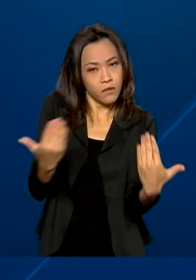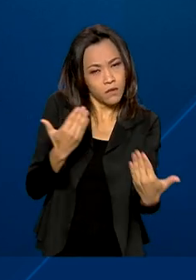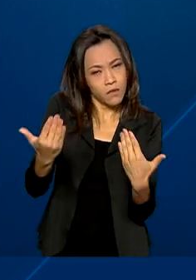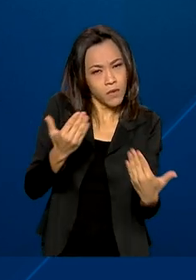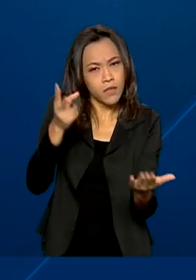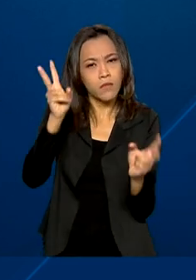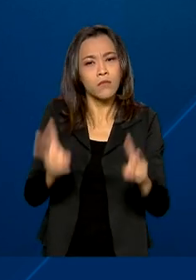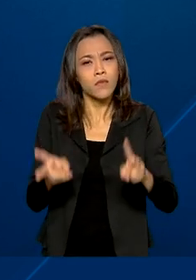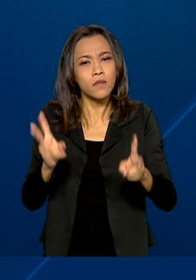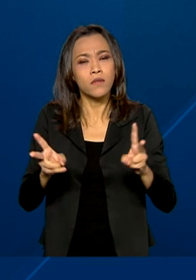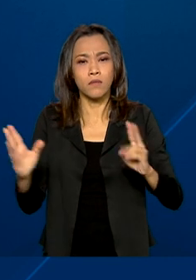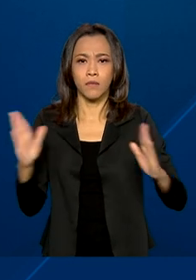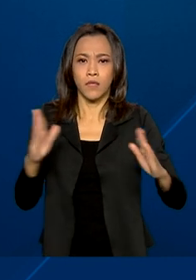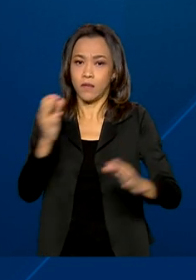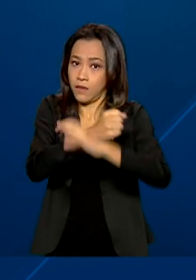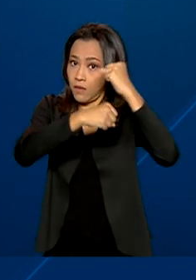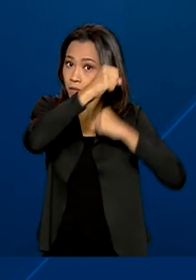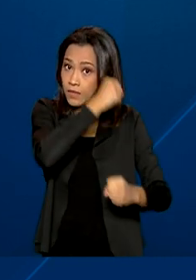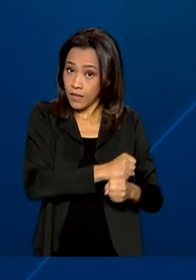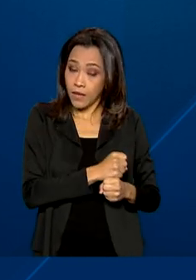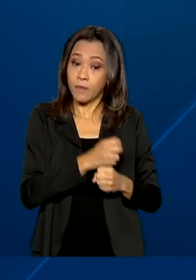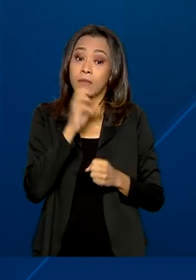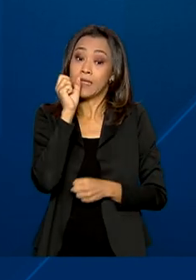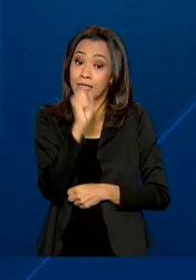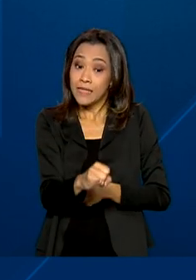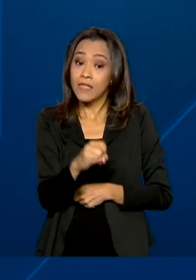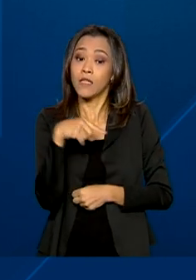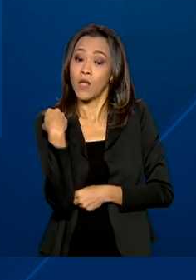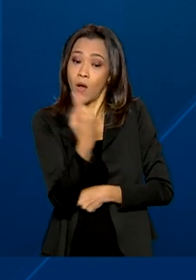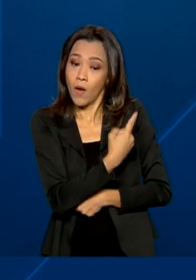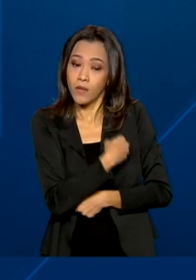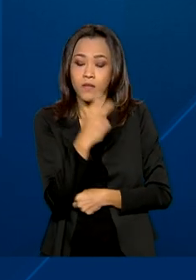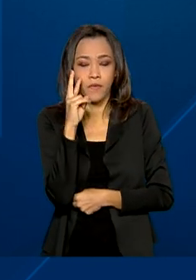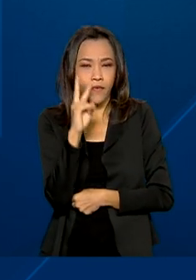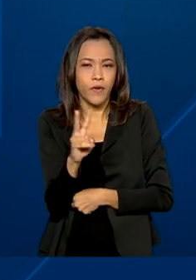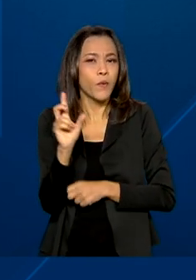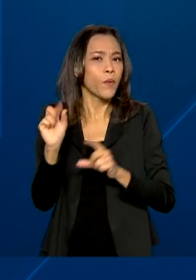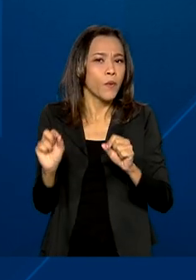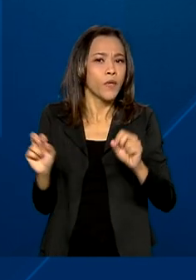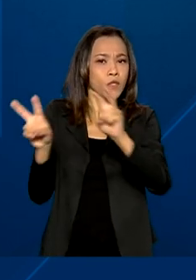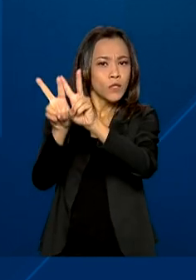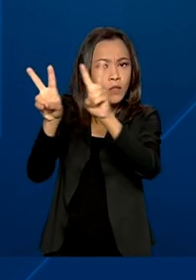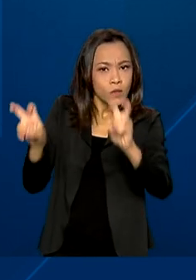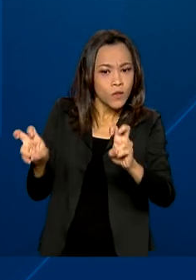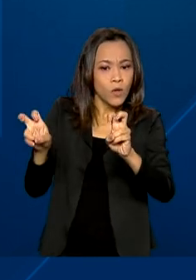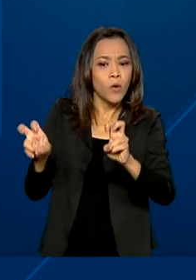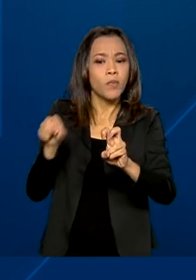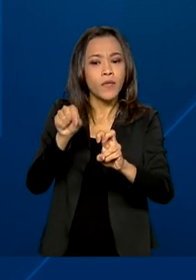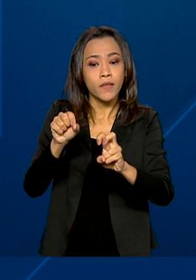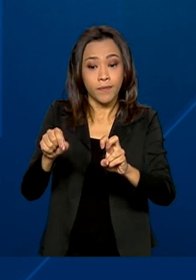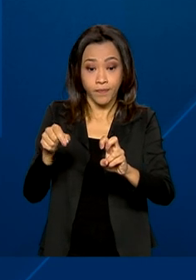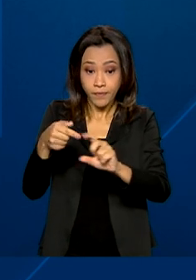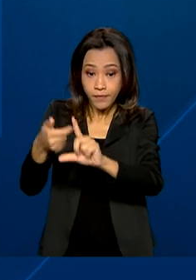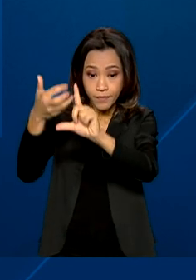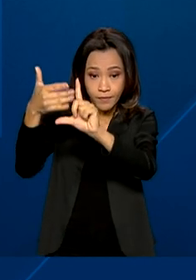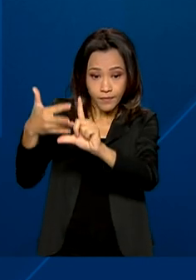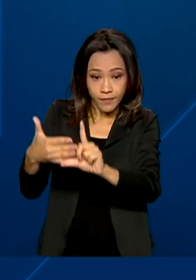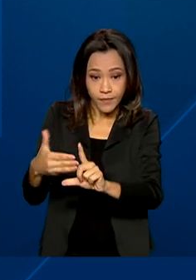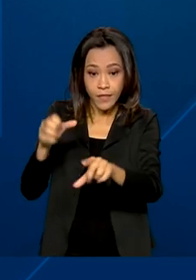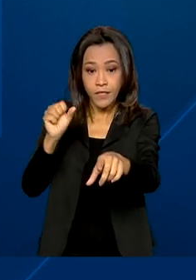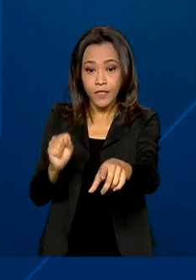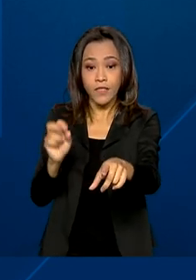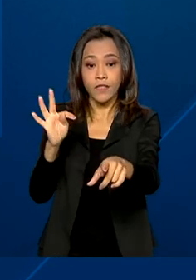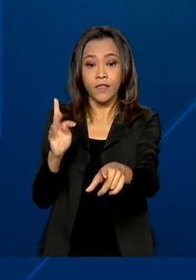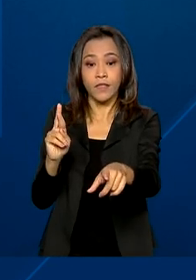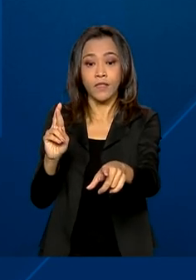ao mesmo período do ano passado. Se levarmos em consideração somente as obras direcionadas para as plataformas de streaming que têm